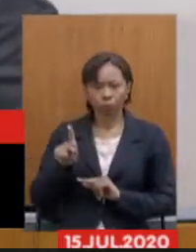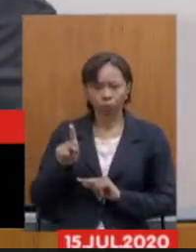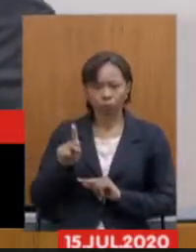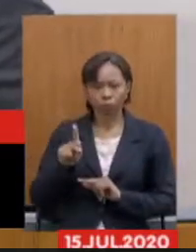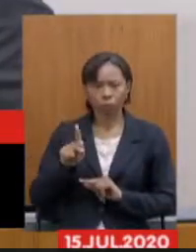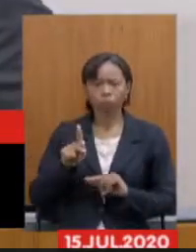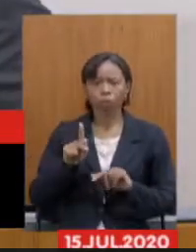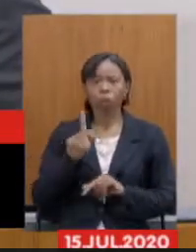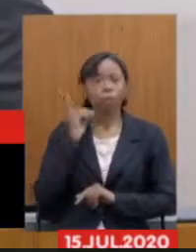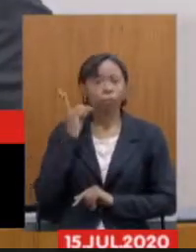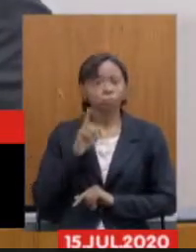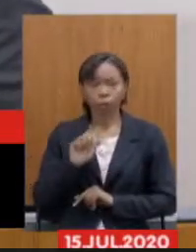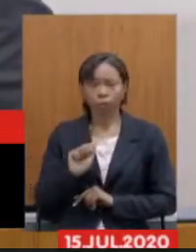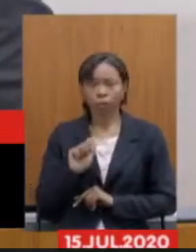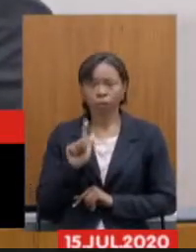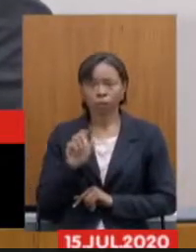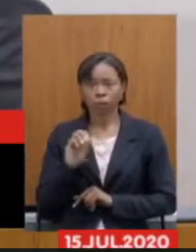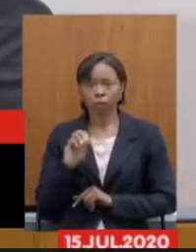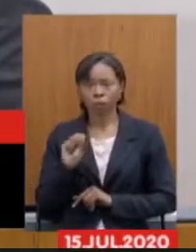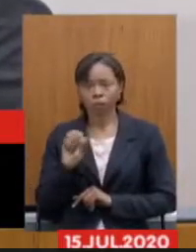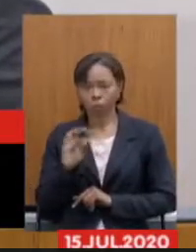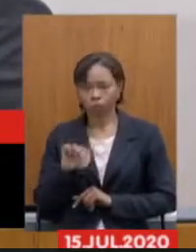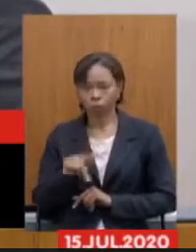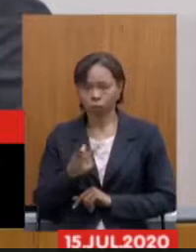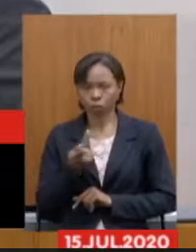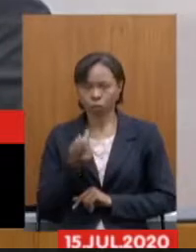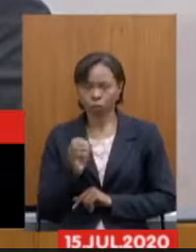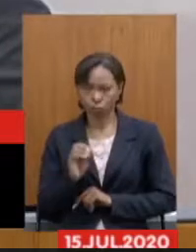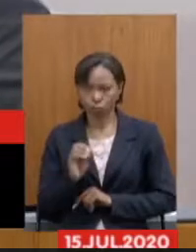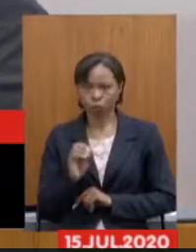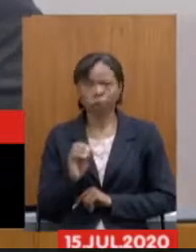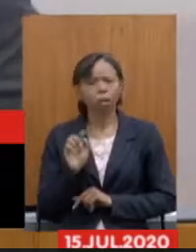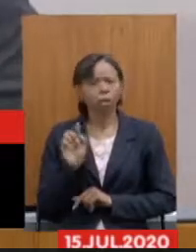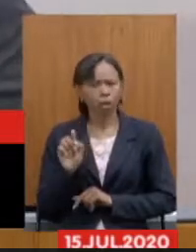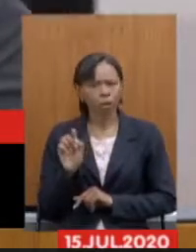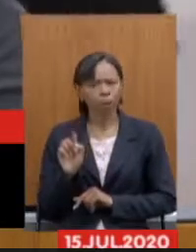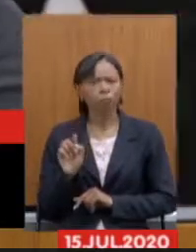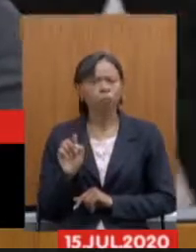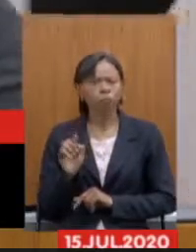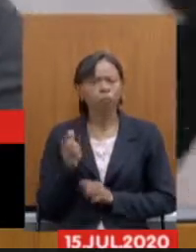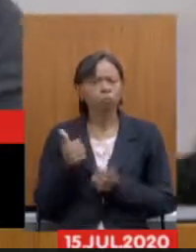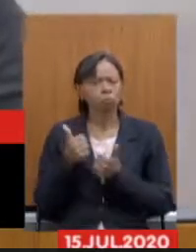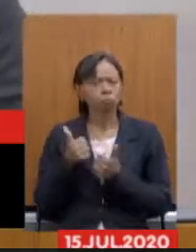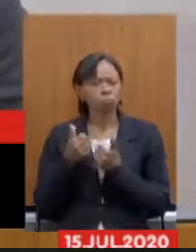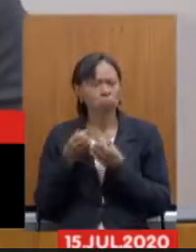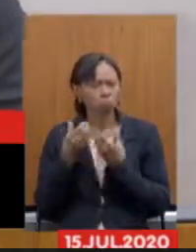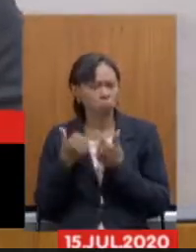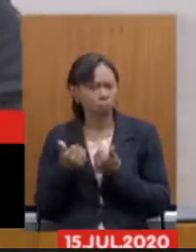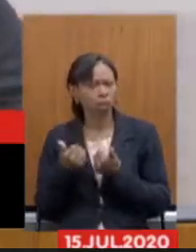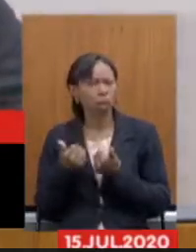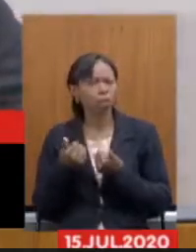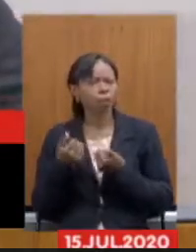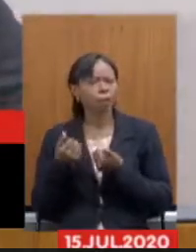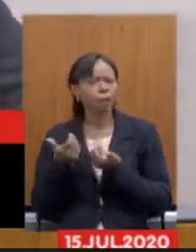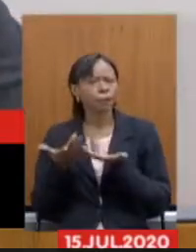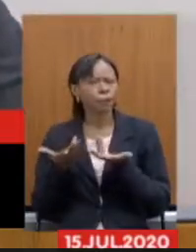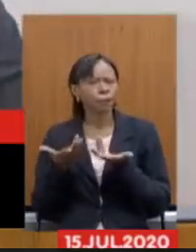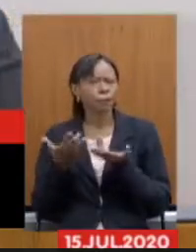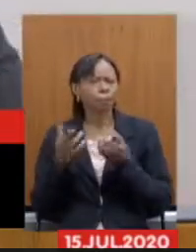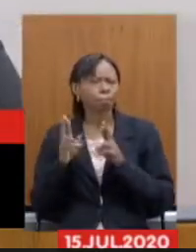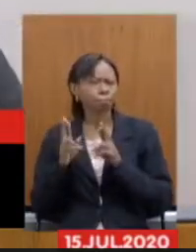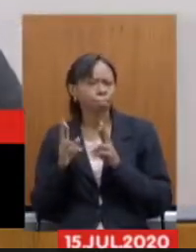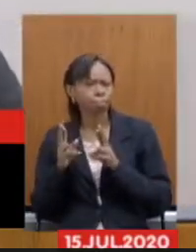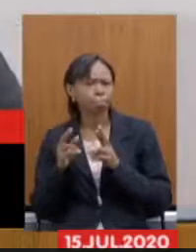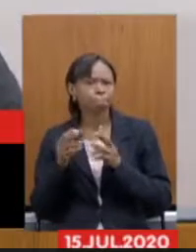deputado Augustinho Patrus, que muito tem bem conduzido essas e outras discussões que tramitam nesta Casa,